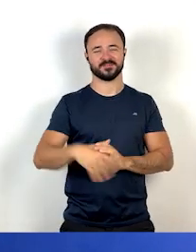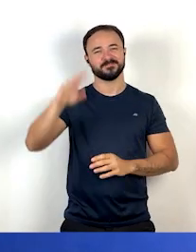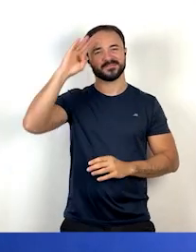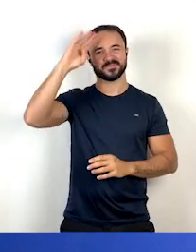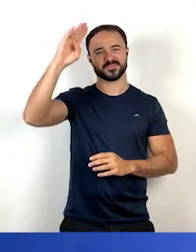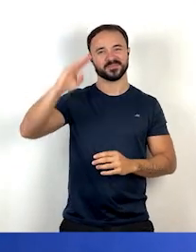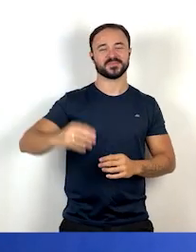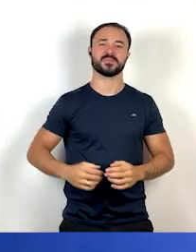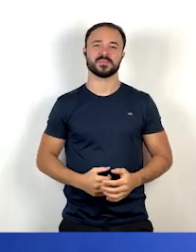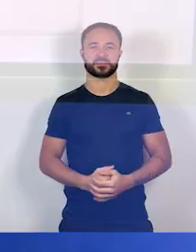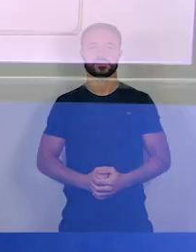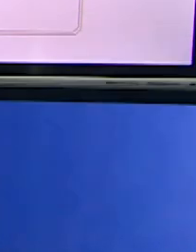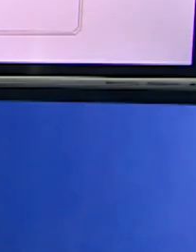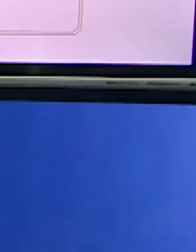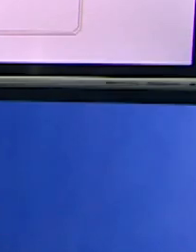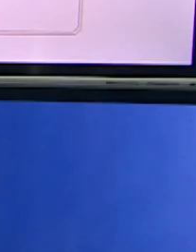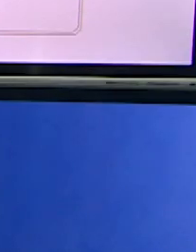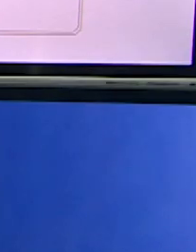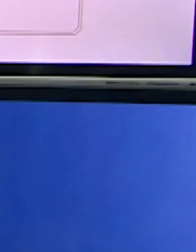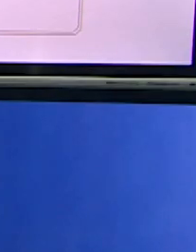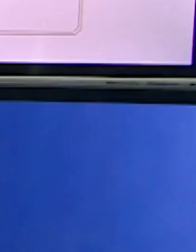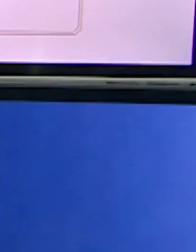nos encontramos numa próxima aula.